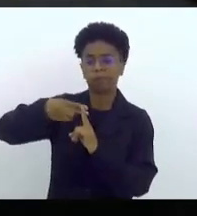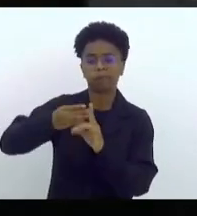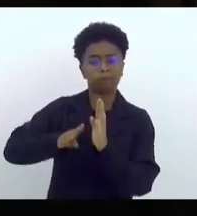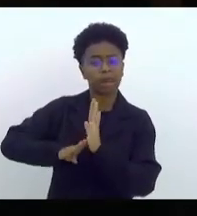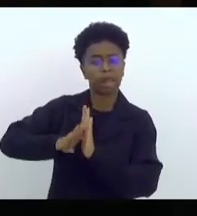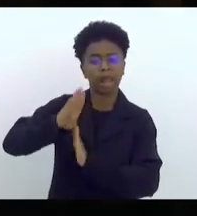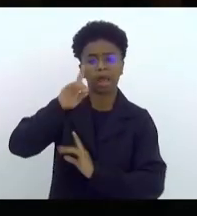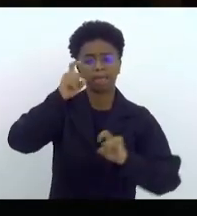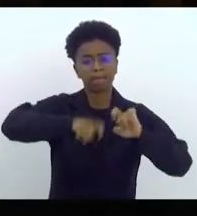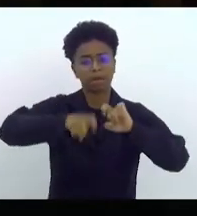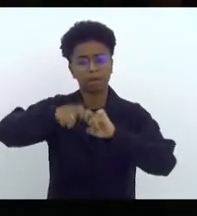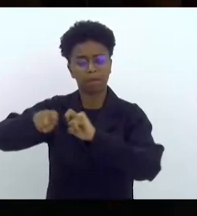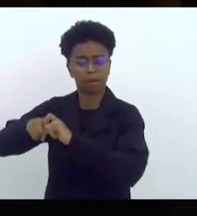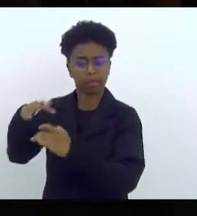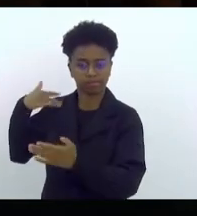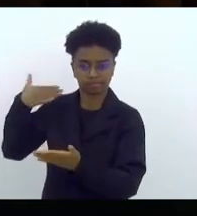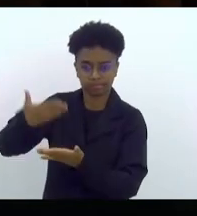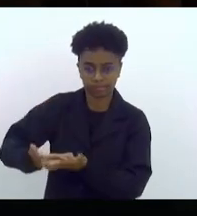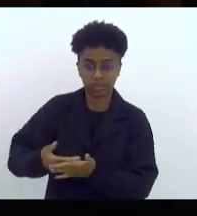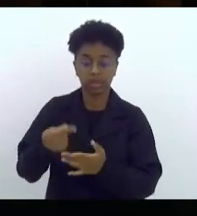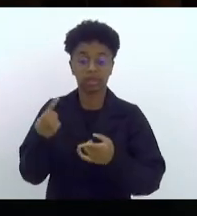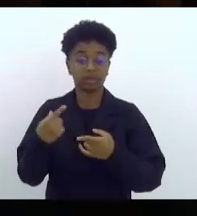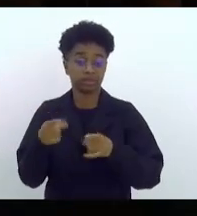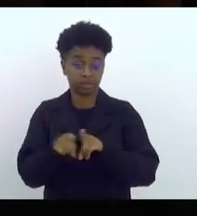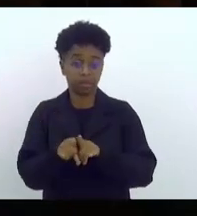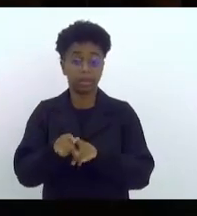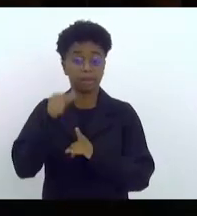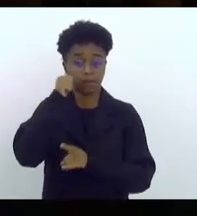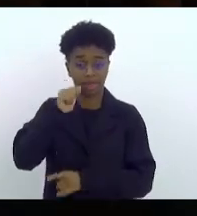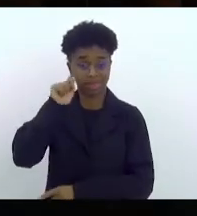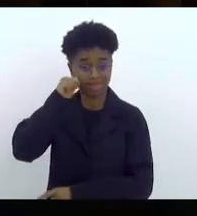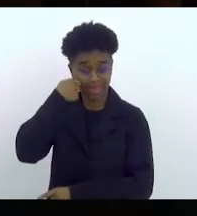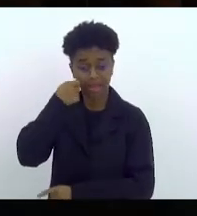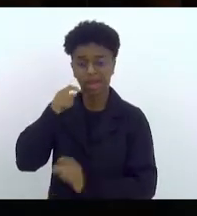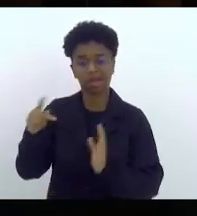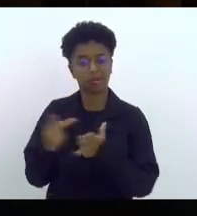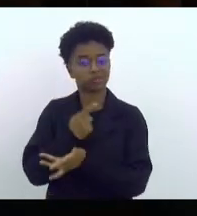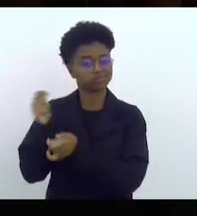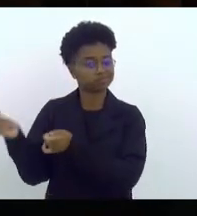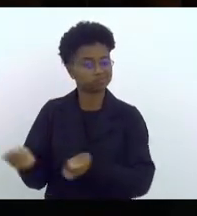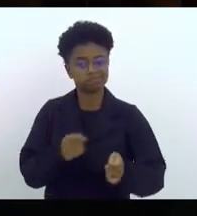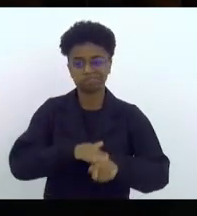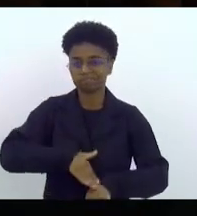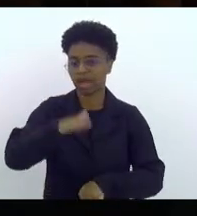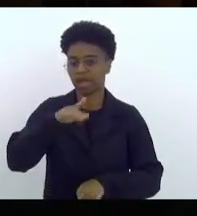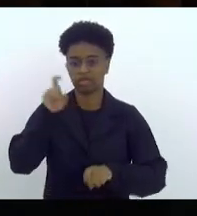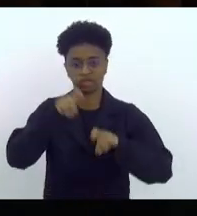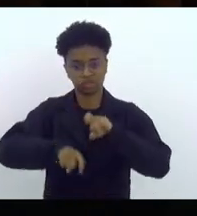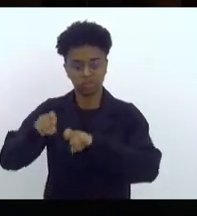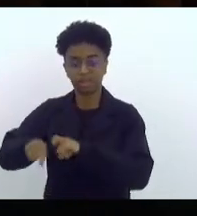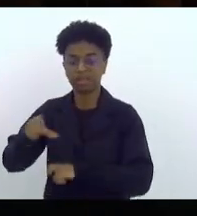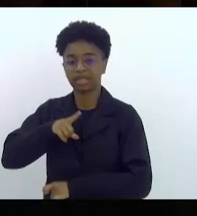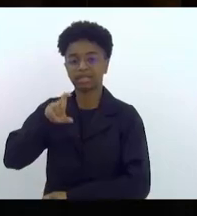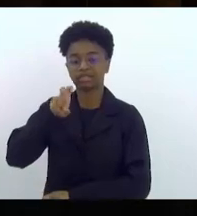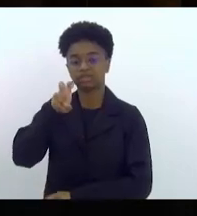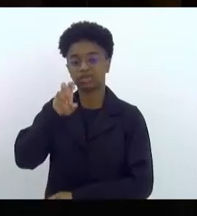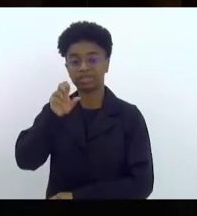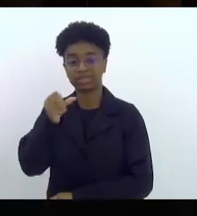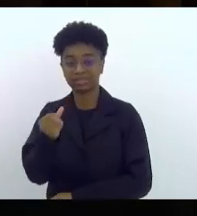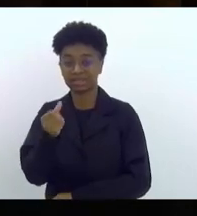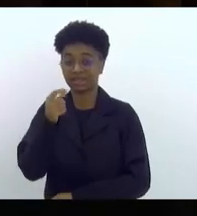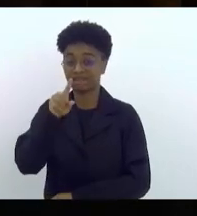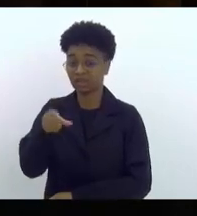da história. Mulheres negras são as maiores vítimas de estupro, são 56,8